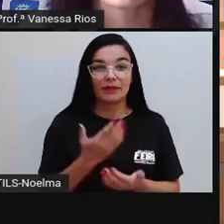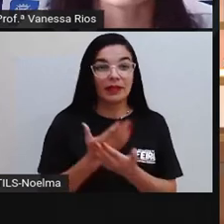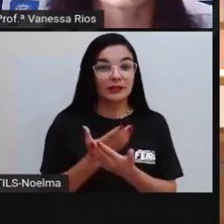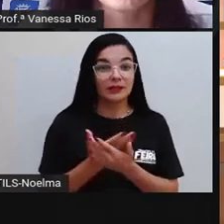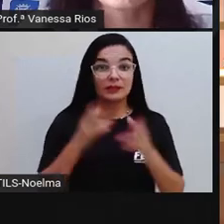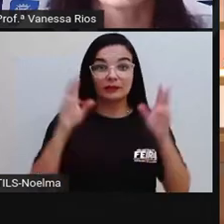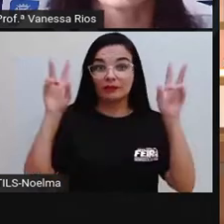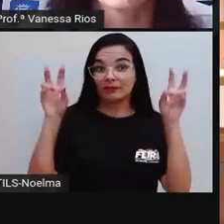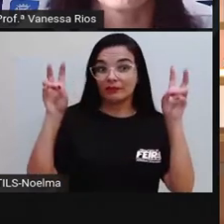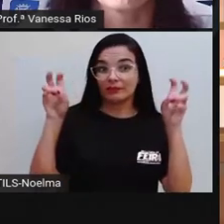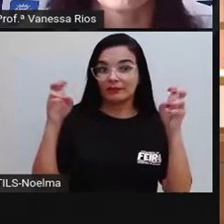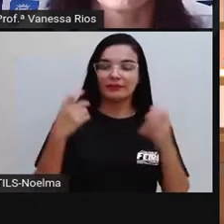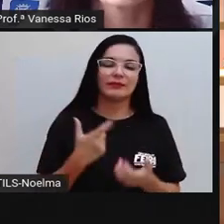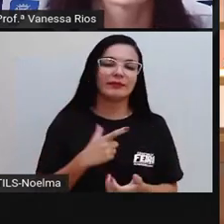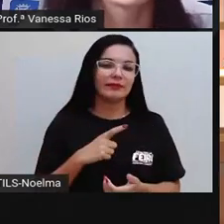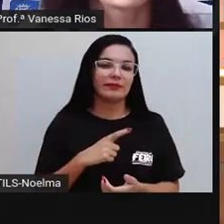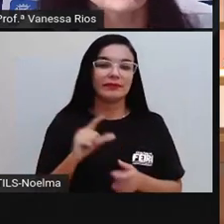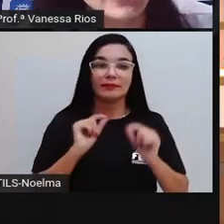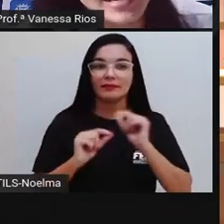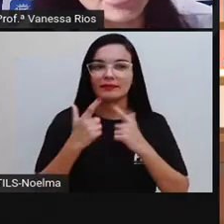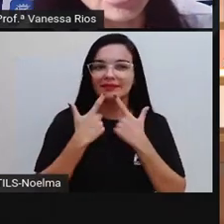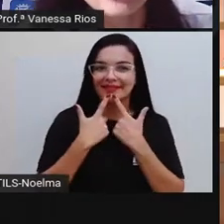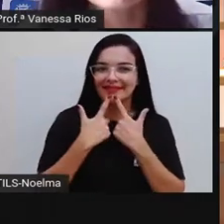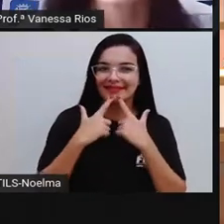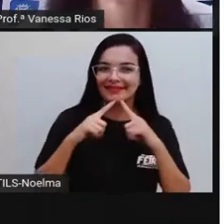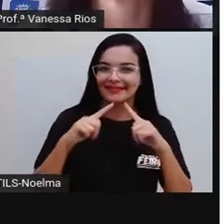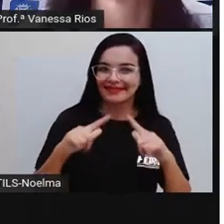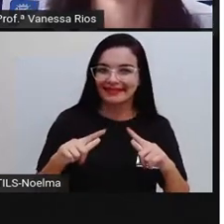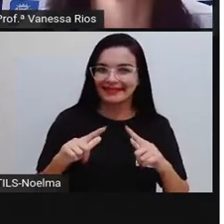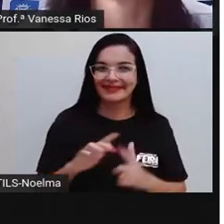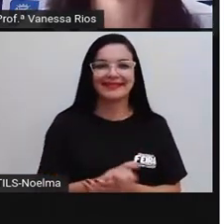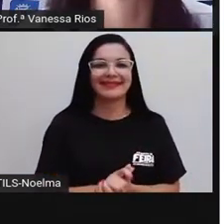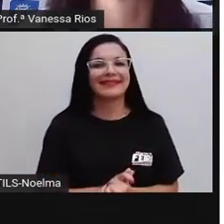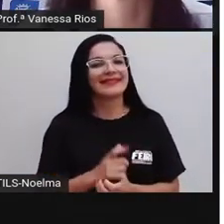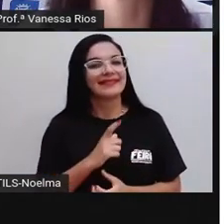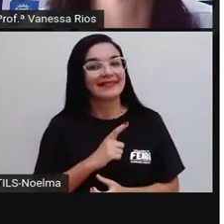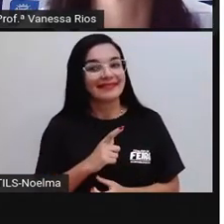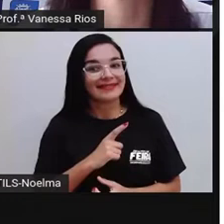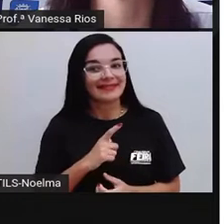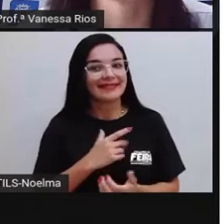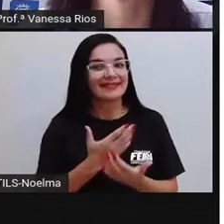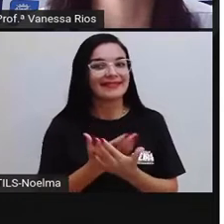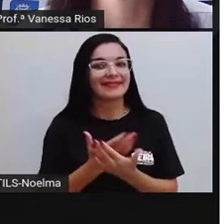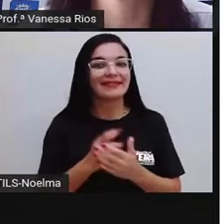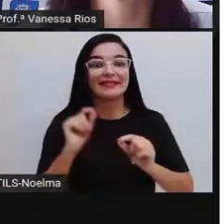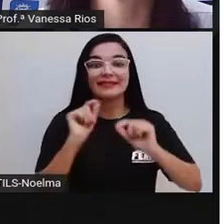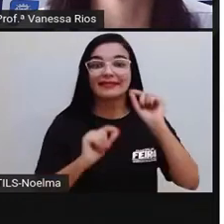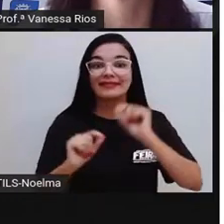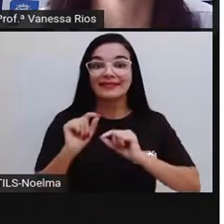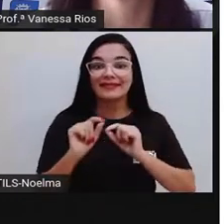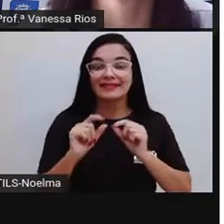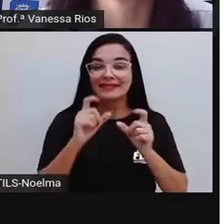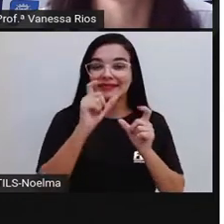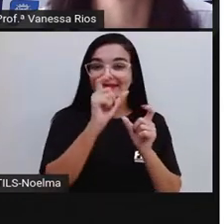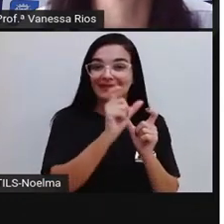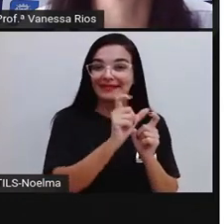videoaula de agora é de linguagens e nós vamos estudar sobre